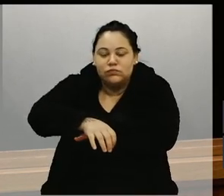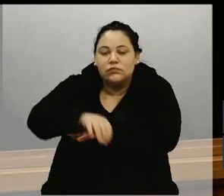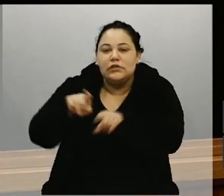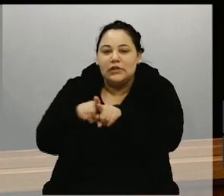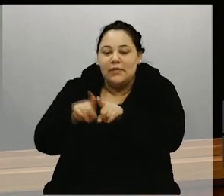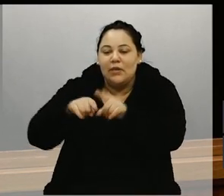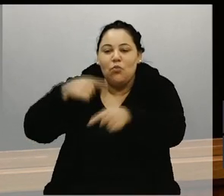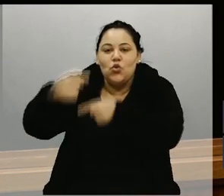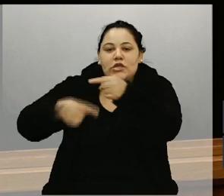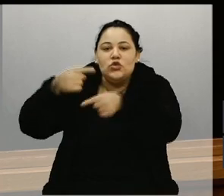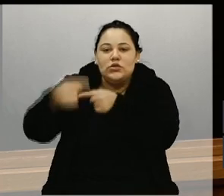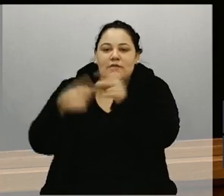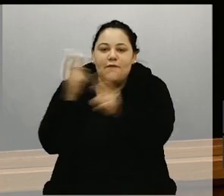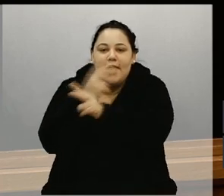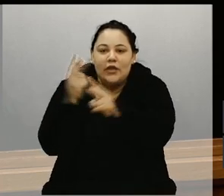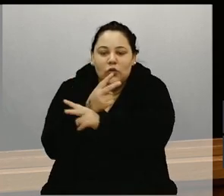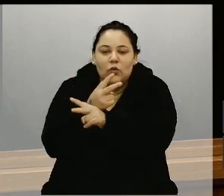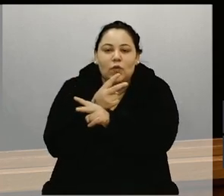dos Alpes,